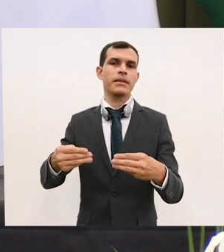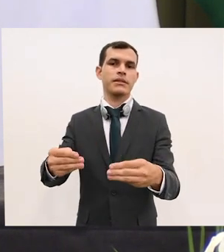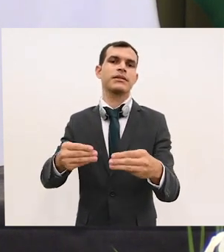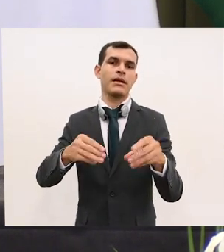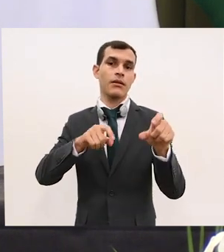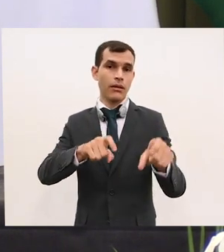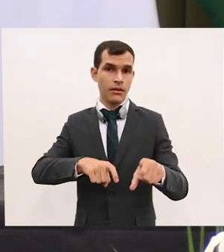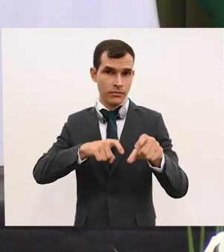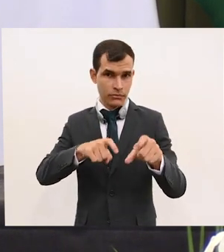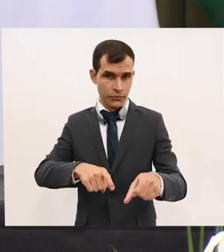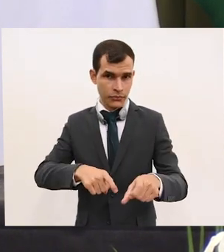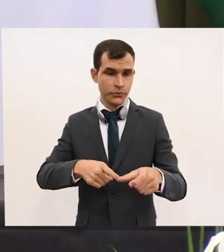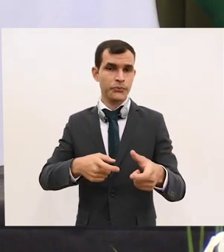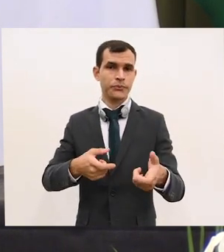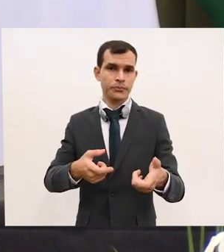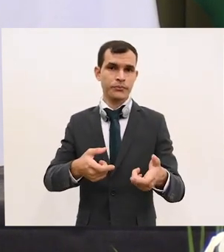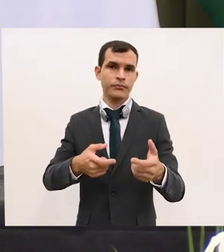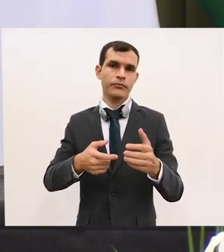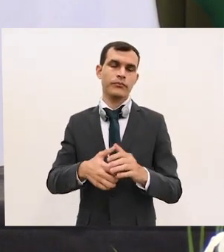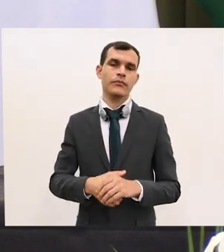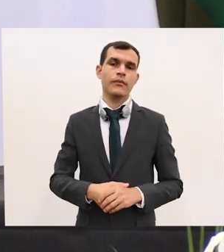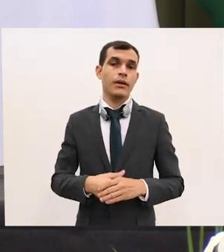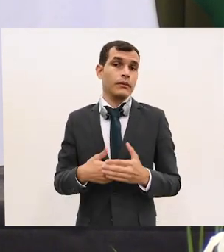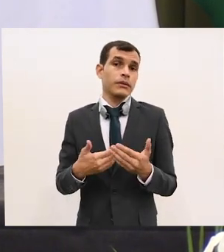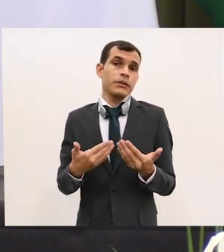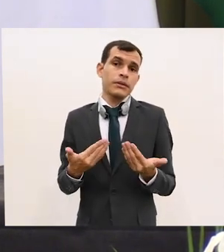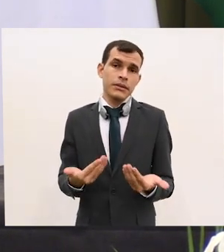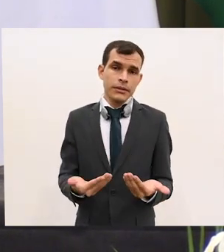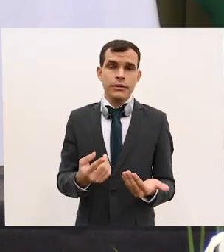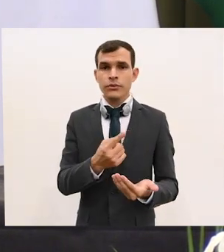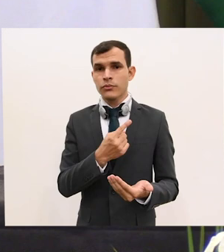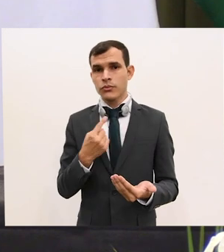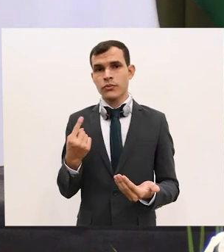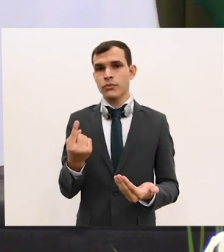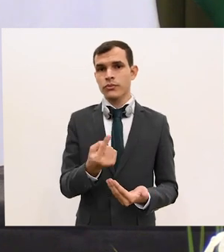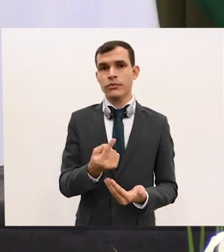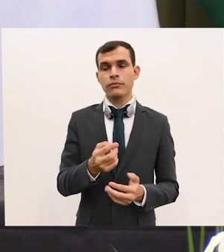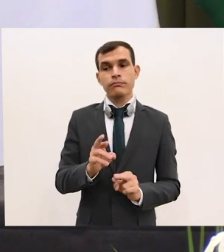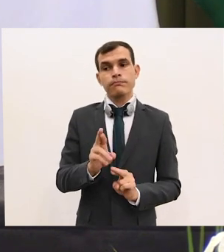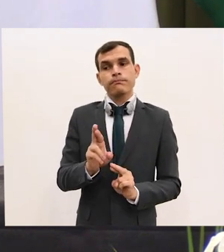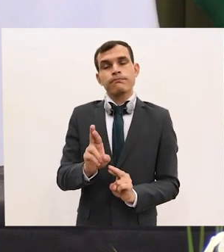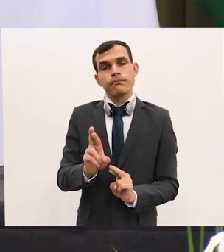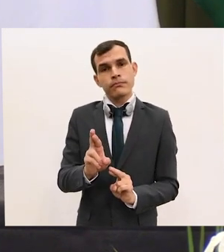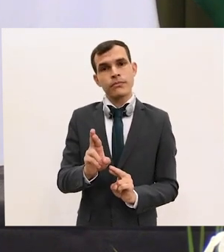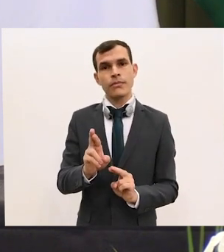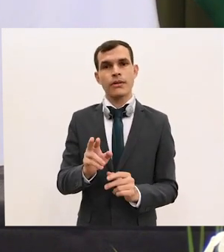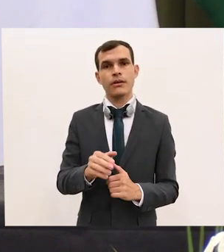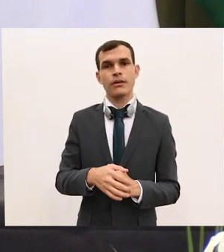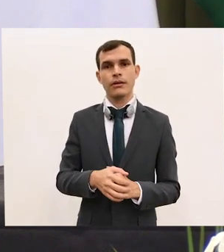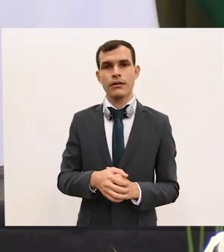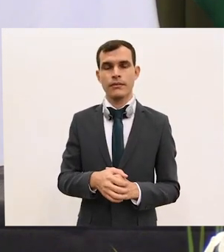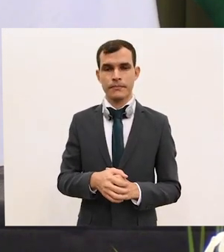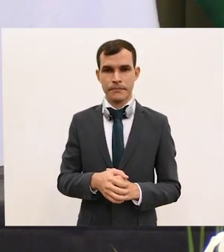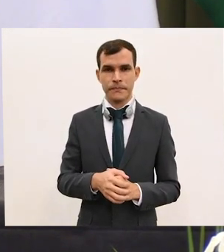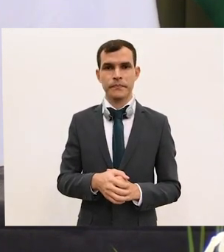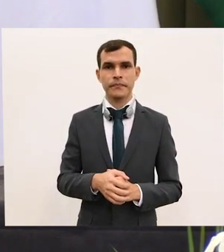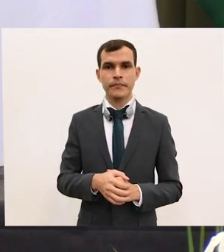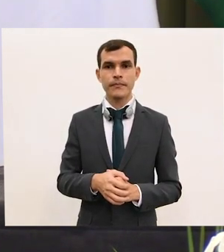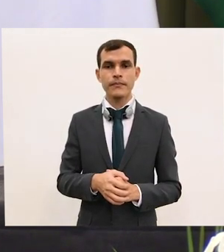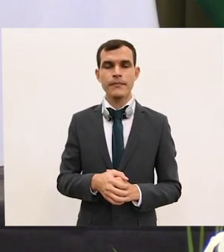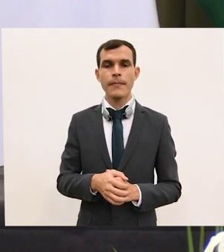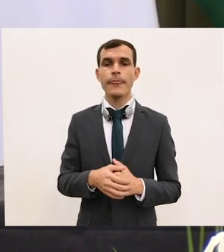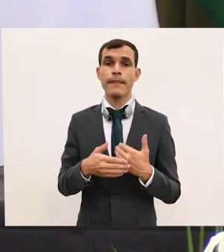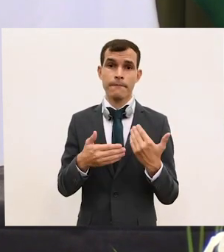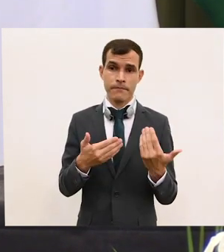Então, nós estamos em busca desses excedentes. E, para tanto, pedimos a intervenção da doutora Nigozzi para que ela